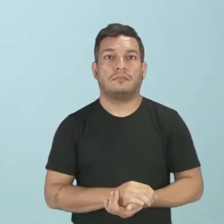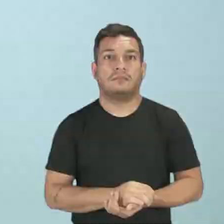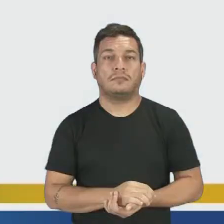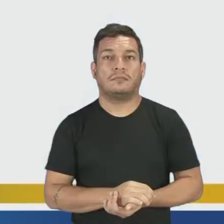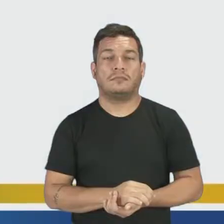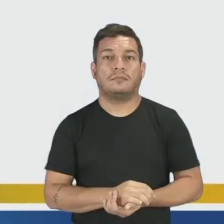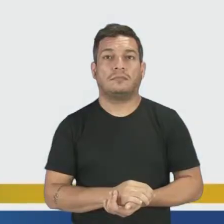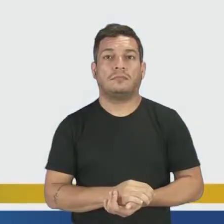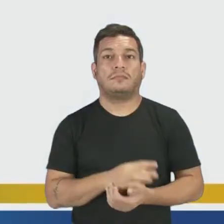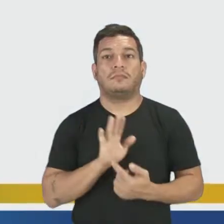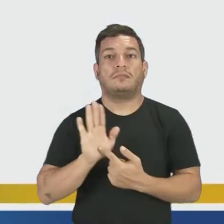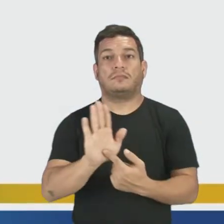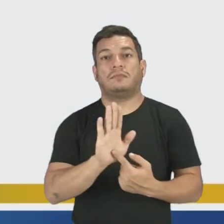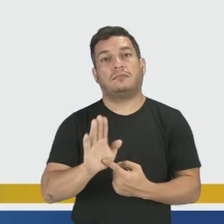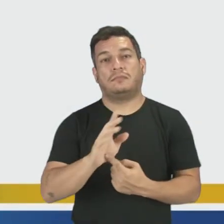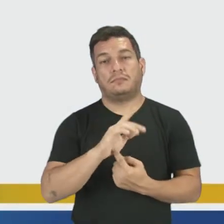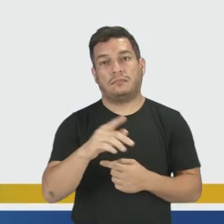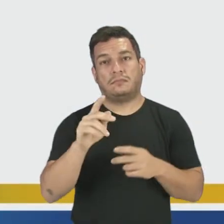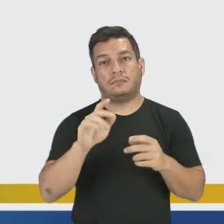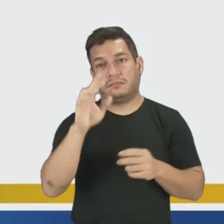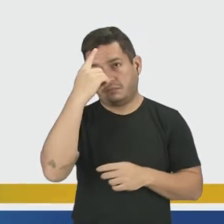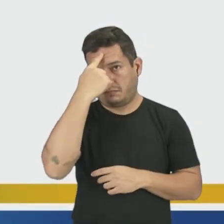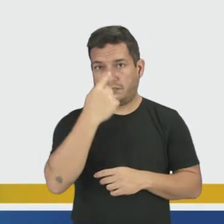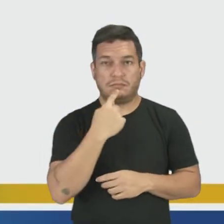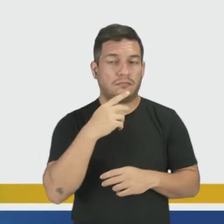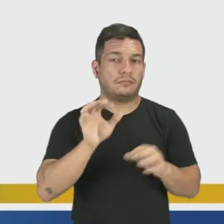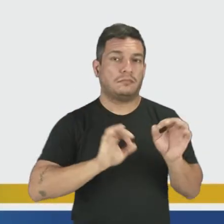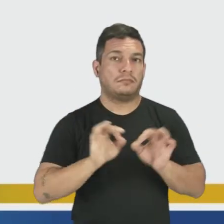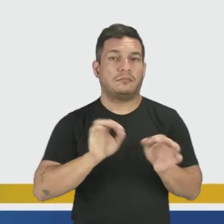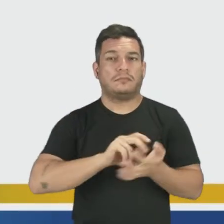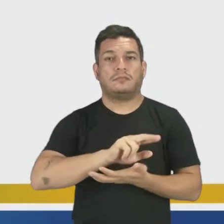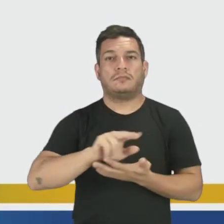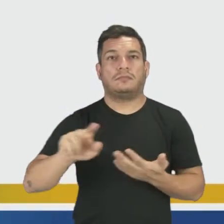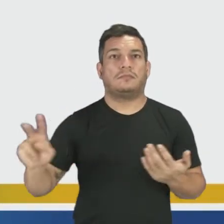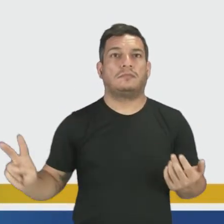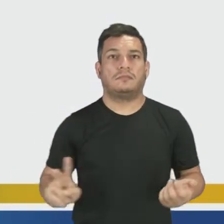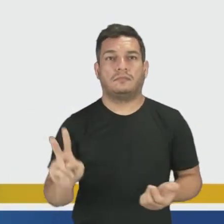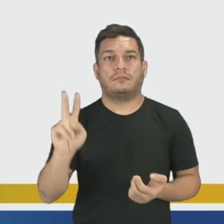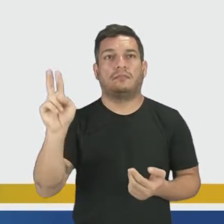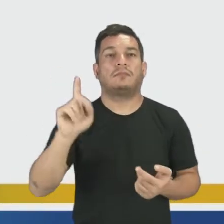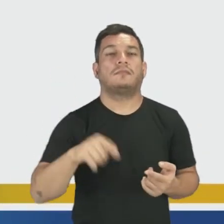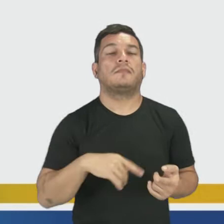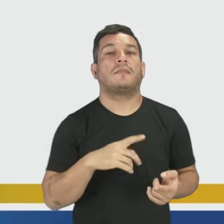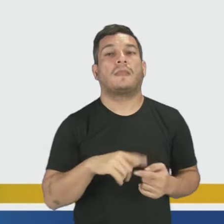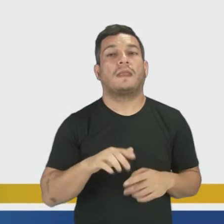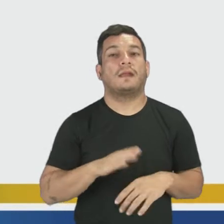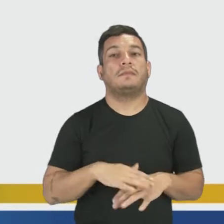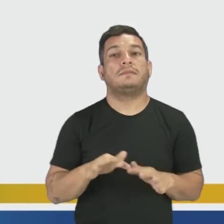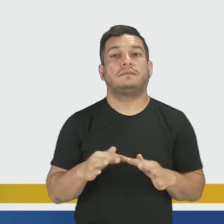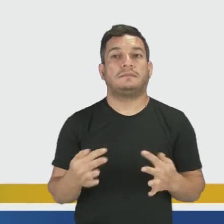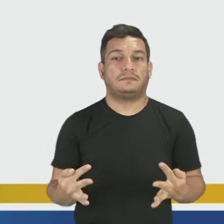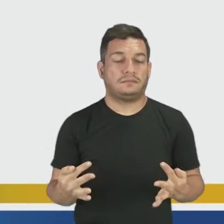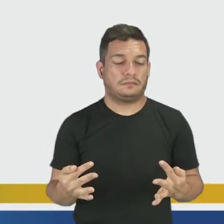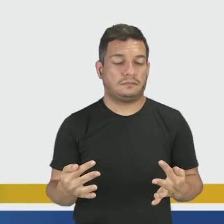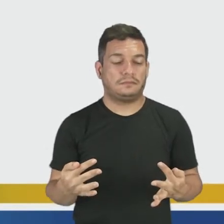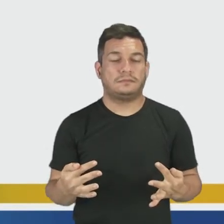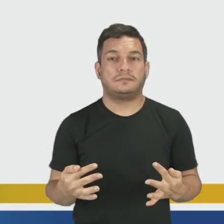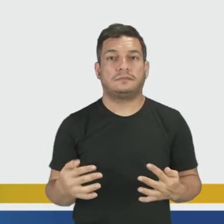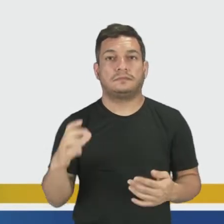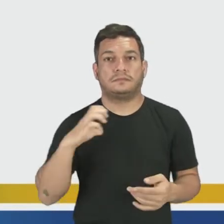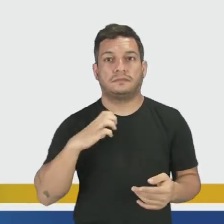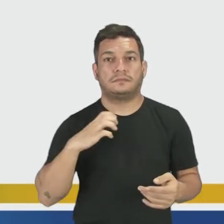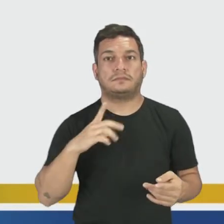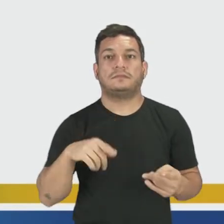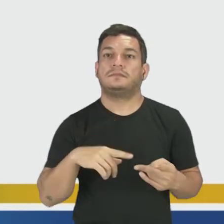Eu coloquei para vocês aí um exemplo de vários valores. Os mais simples, a